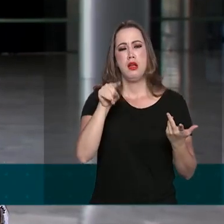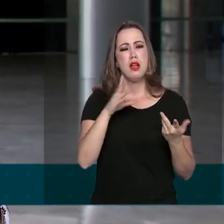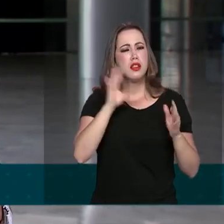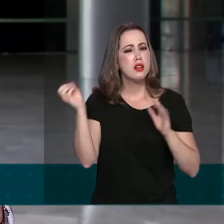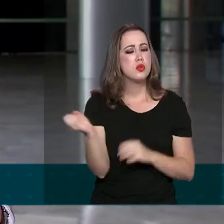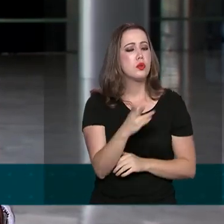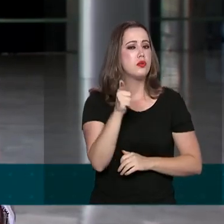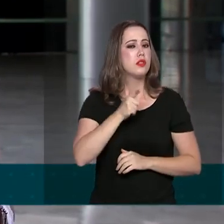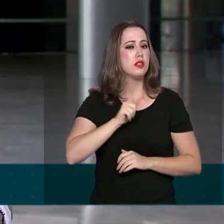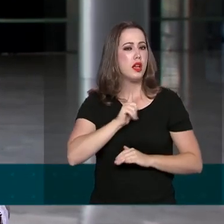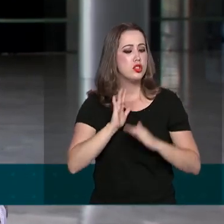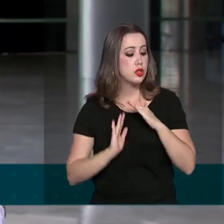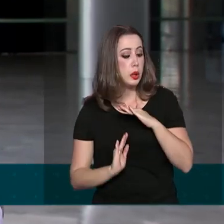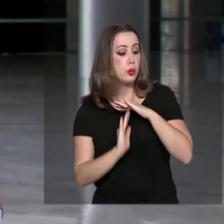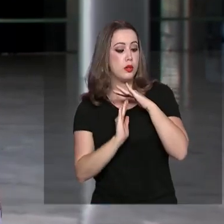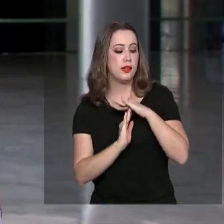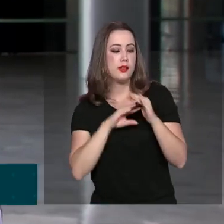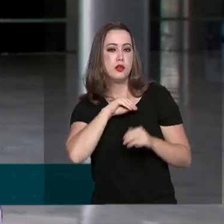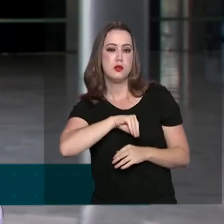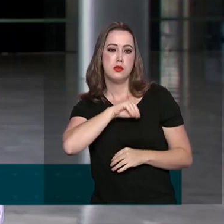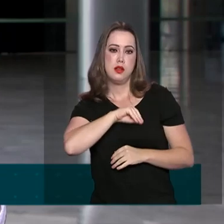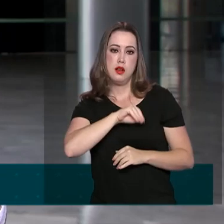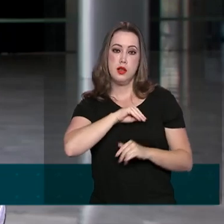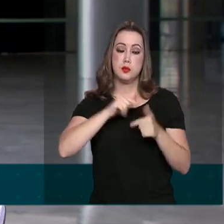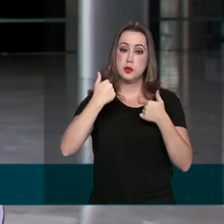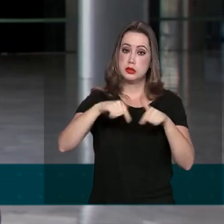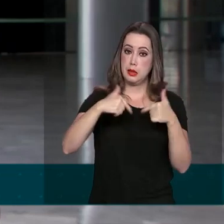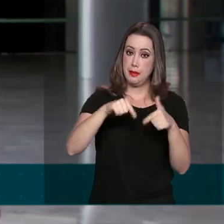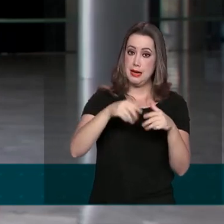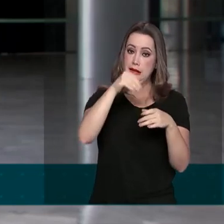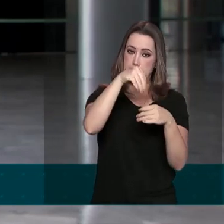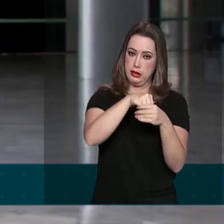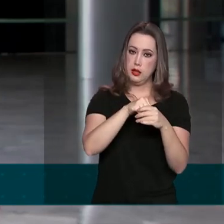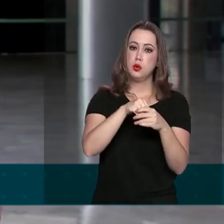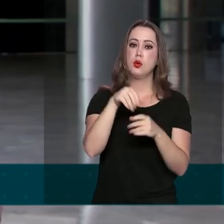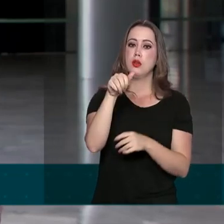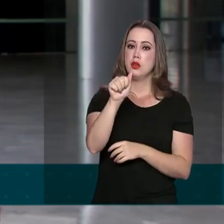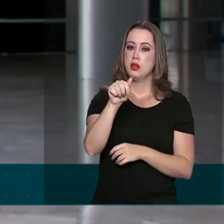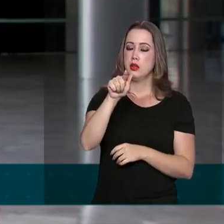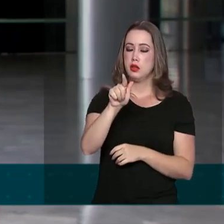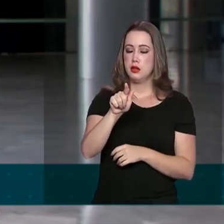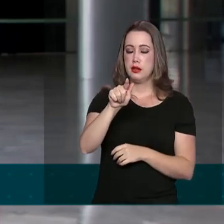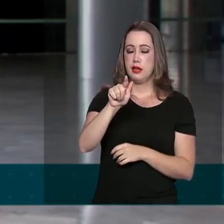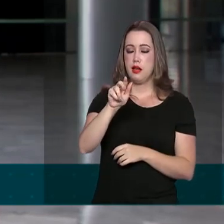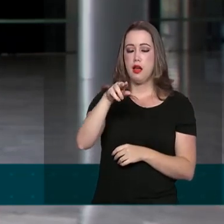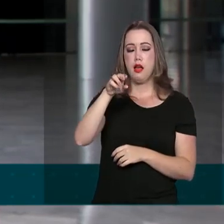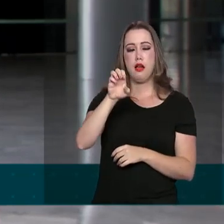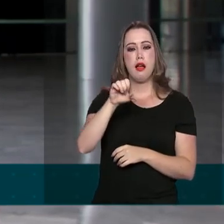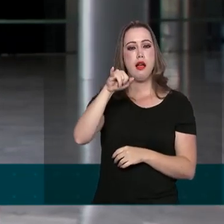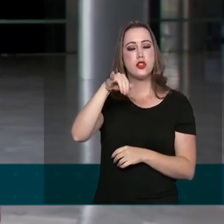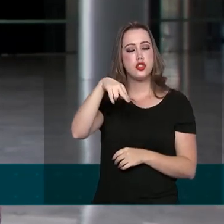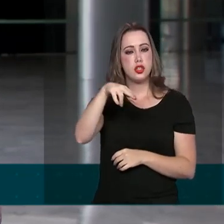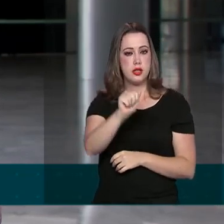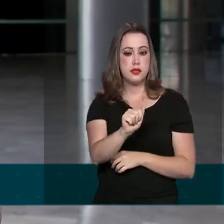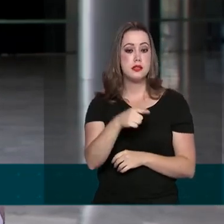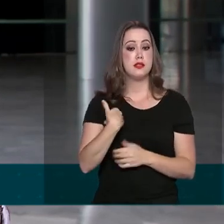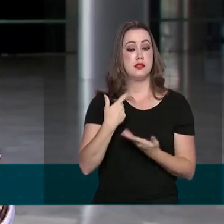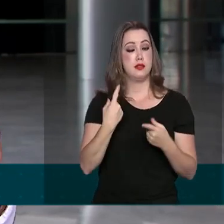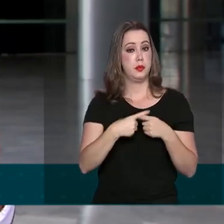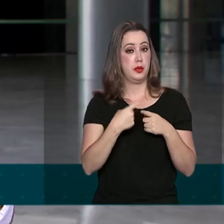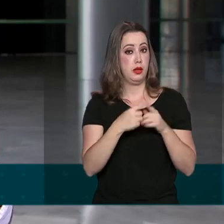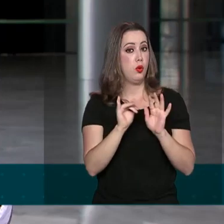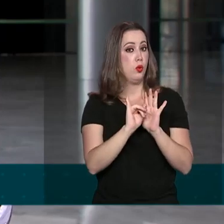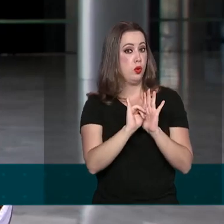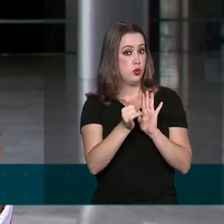definição de um teto salarial para os empregados da agência. O texto publicado hoje no Diário Oficial da União determina